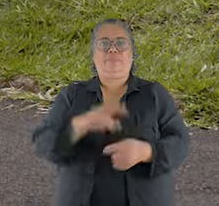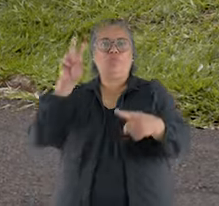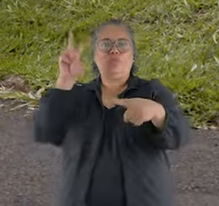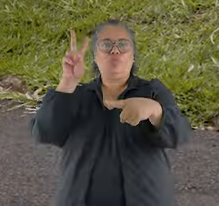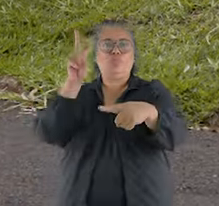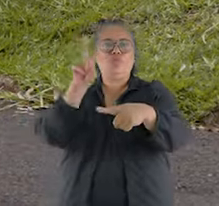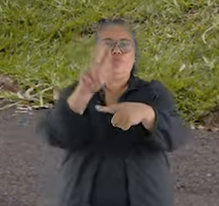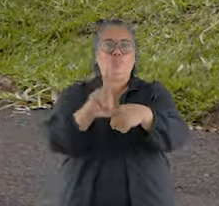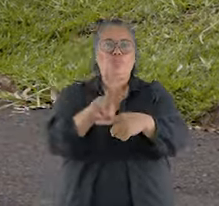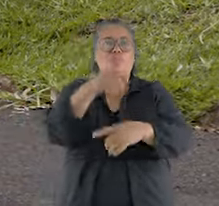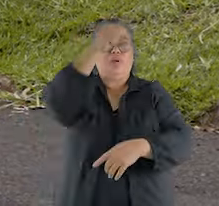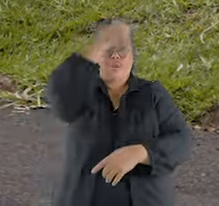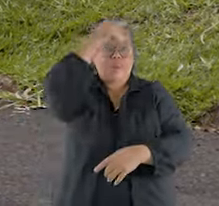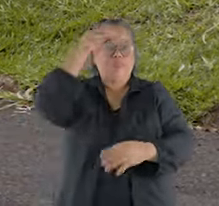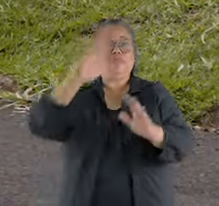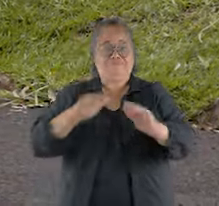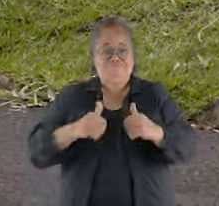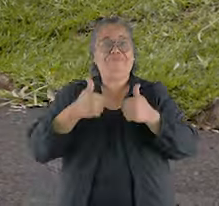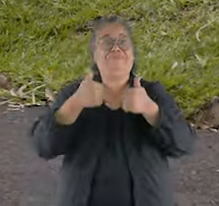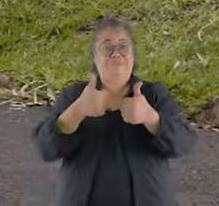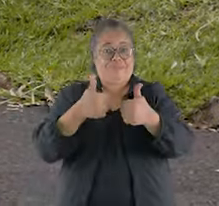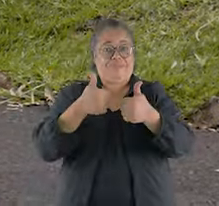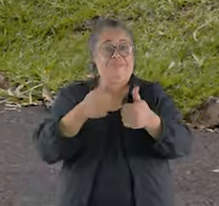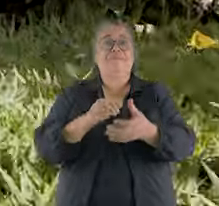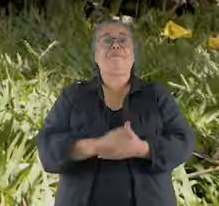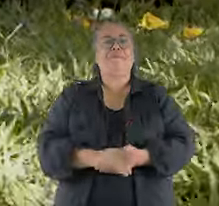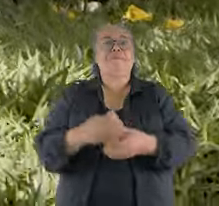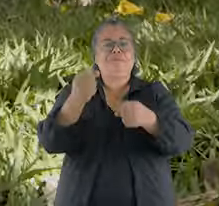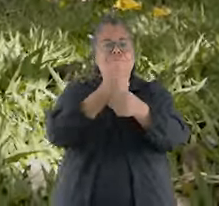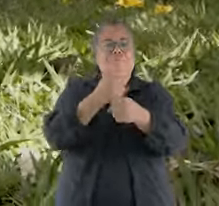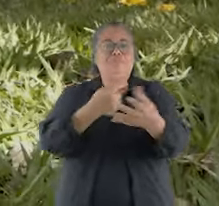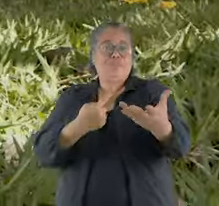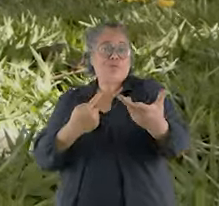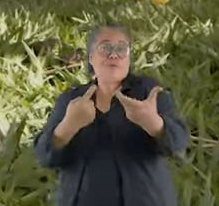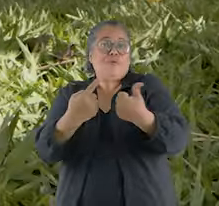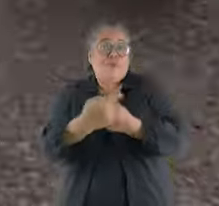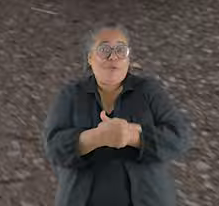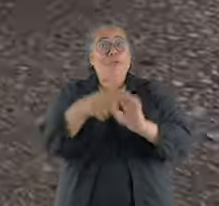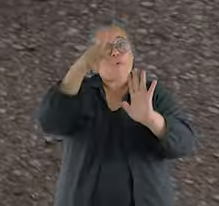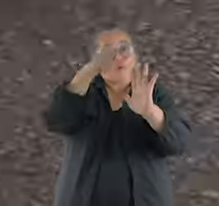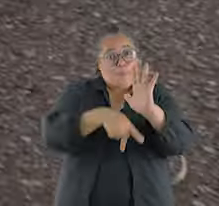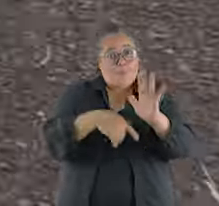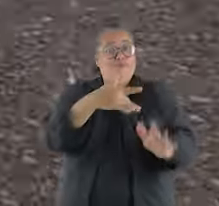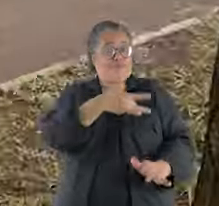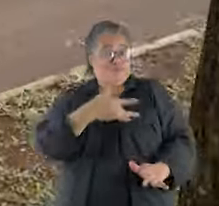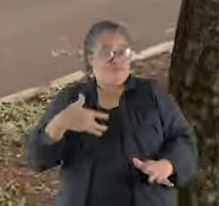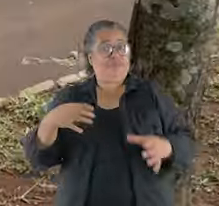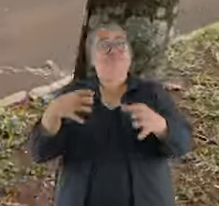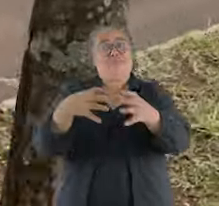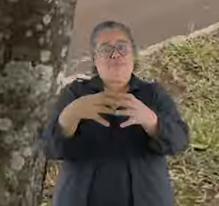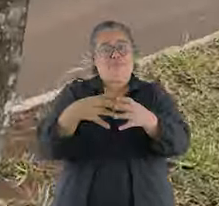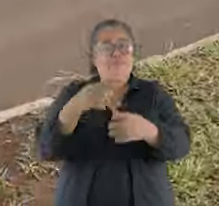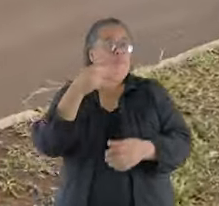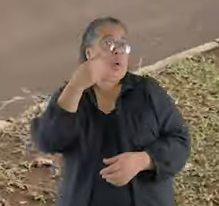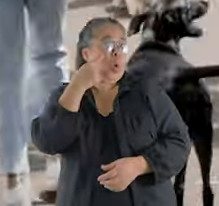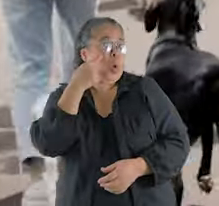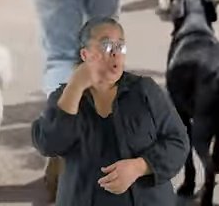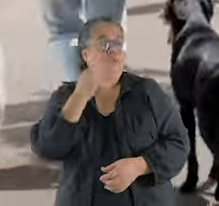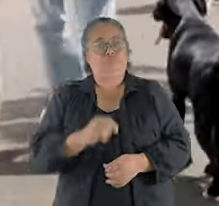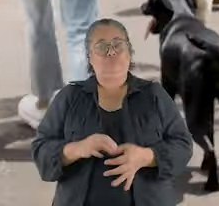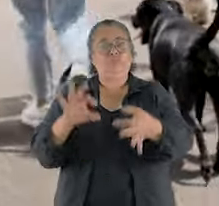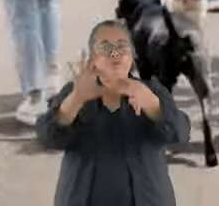Cuidar sem limites. Isso a Prefeitura faz bem. Nesse ano, investiu em vários projetos para a saúde dessa turma.